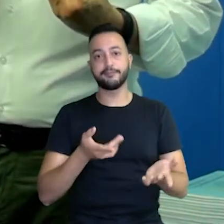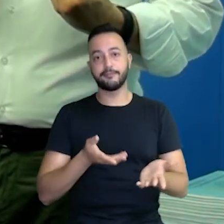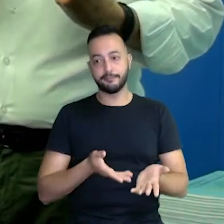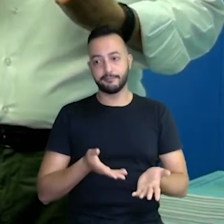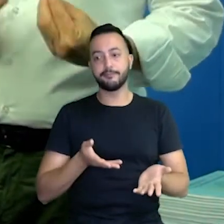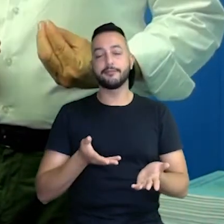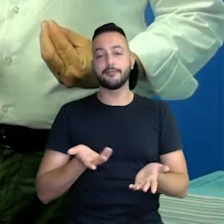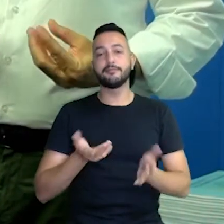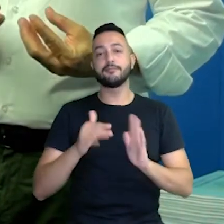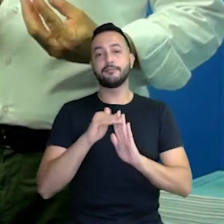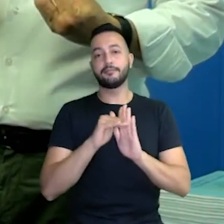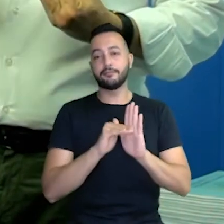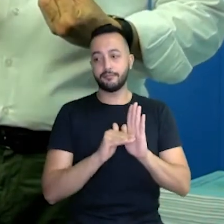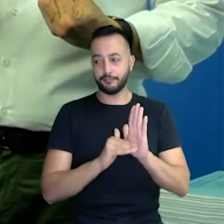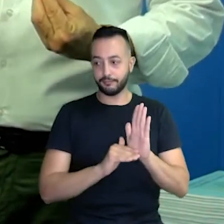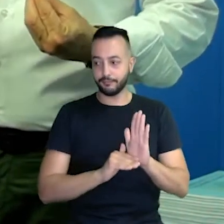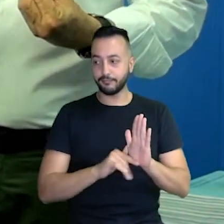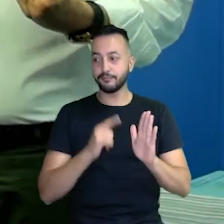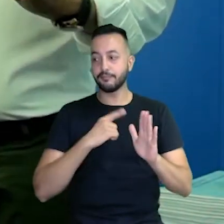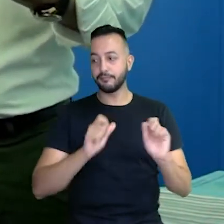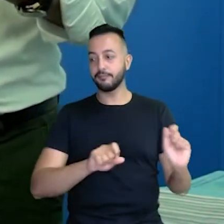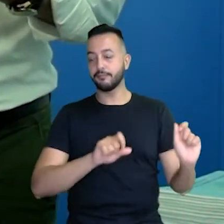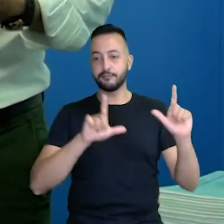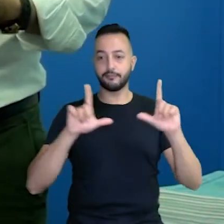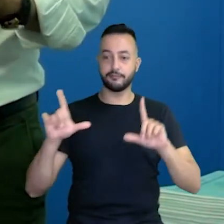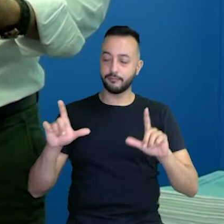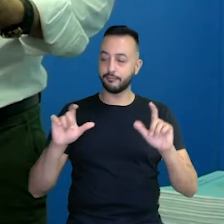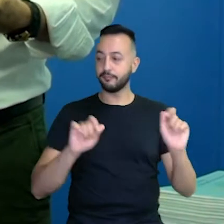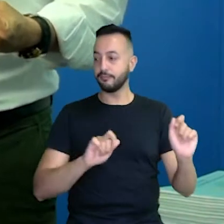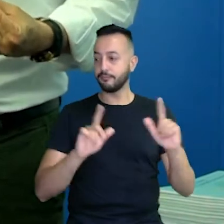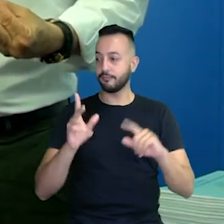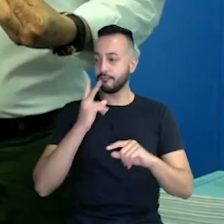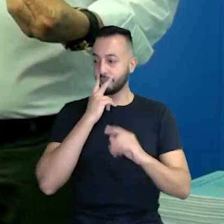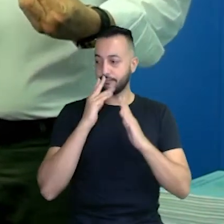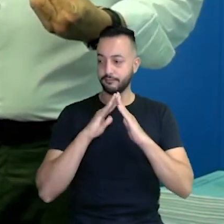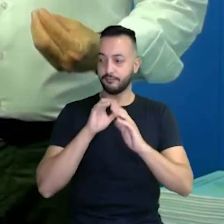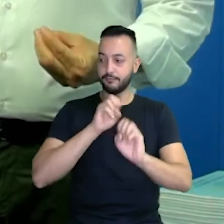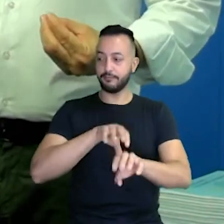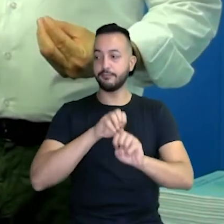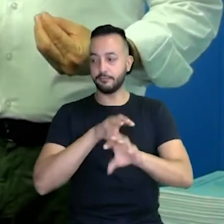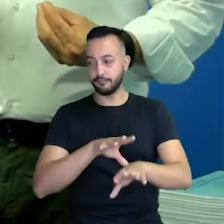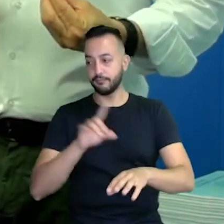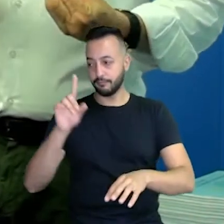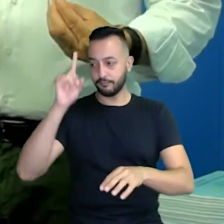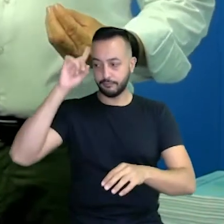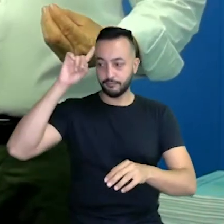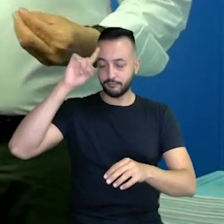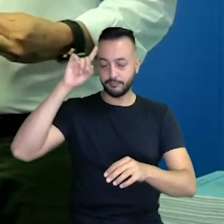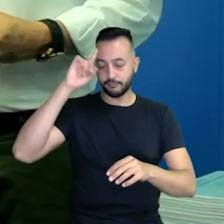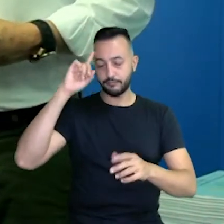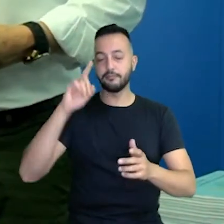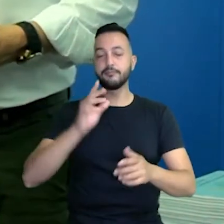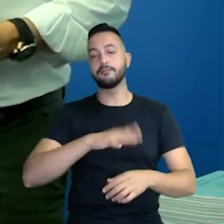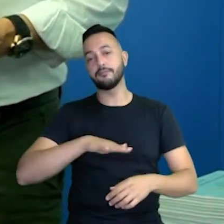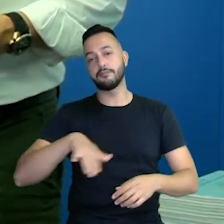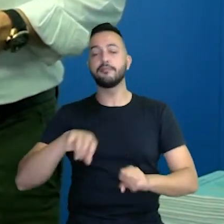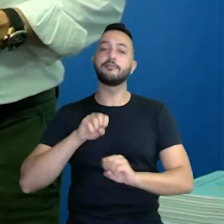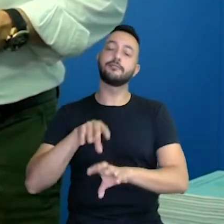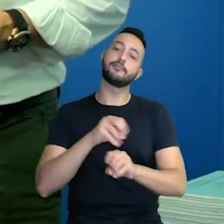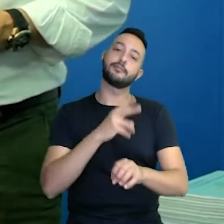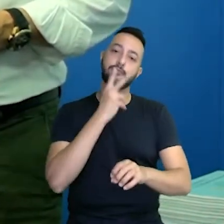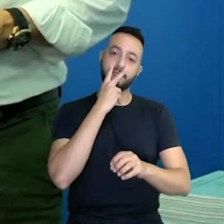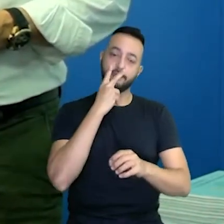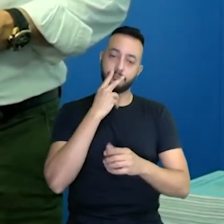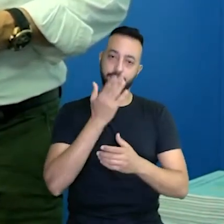programação que vai ao ar, Vitória Ensina em Casa, todos os dias, para as nossas crianças na